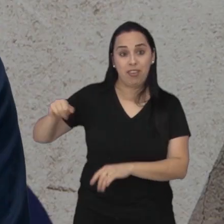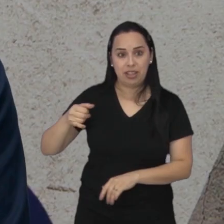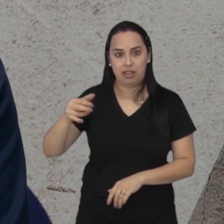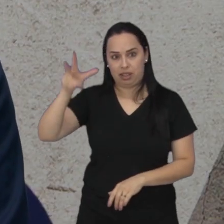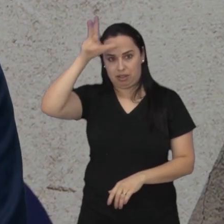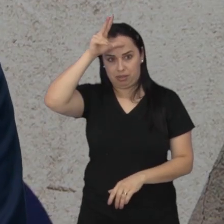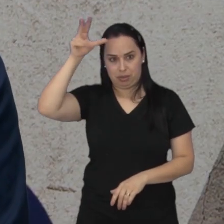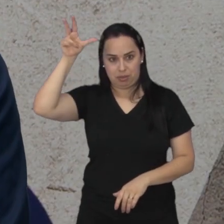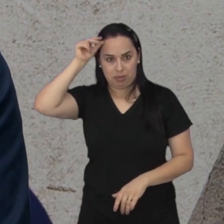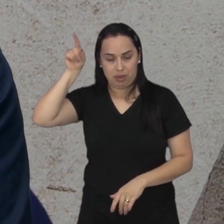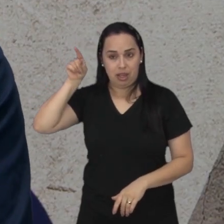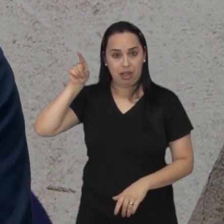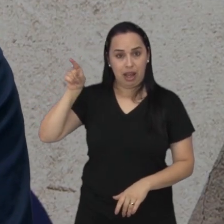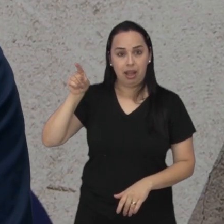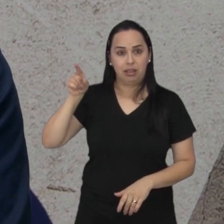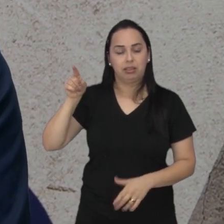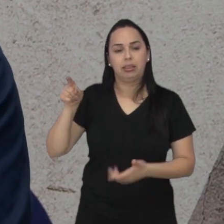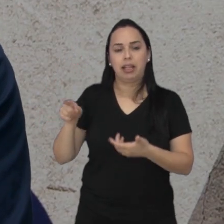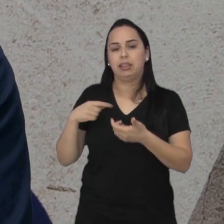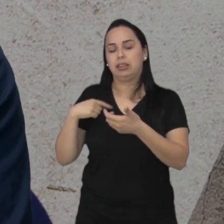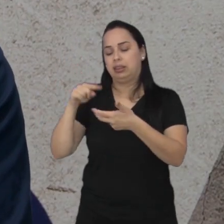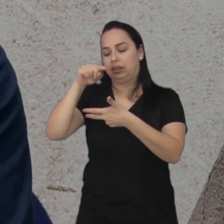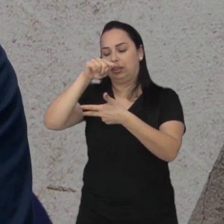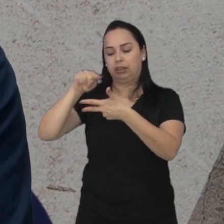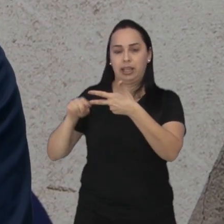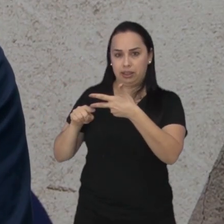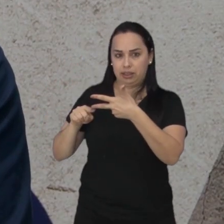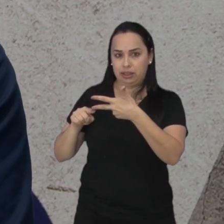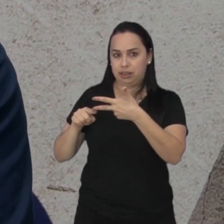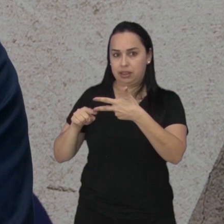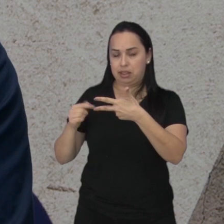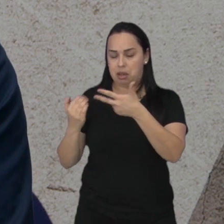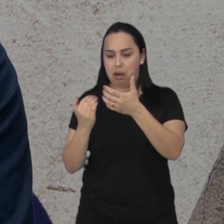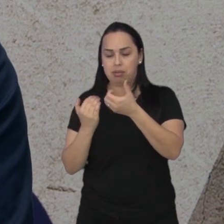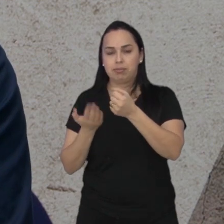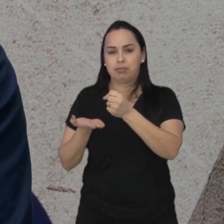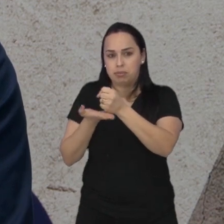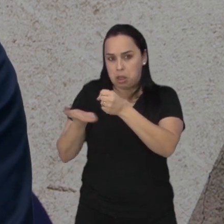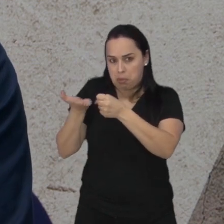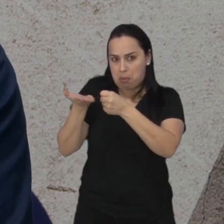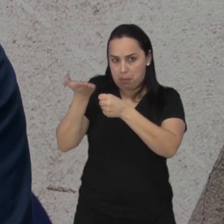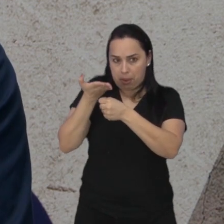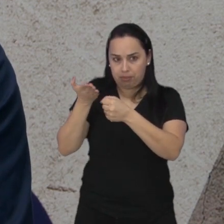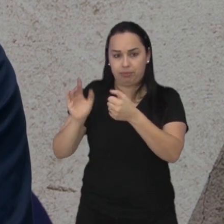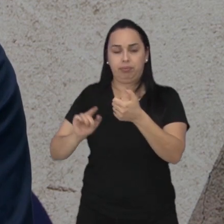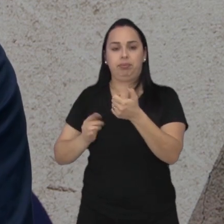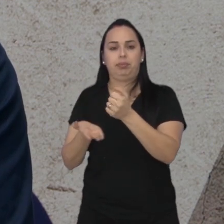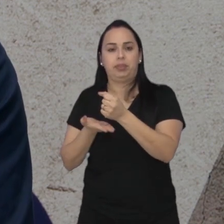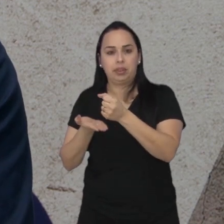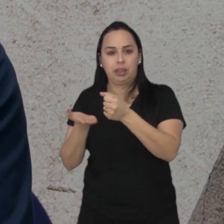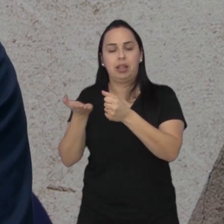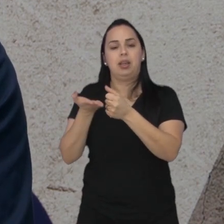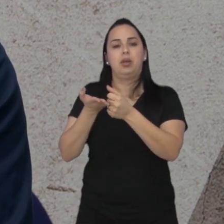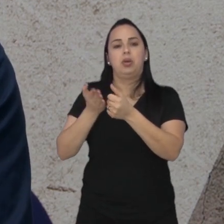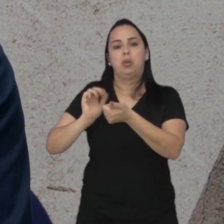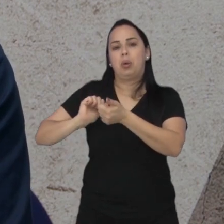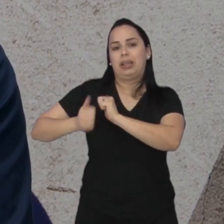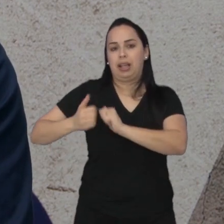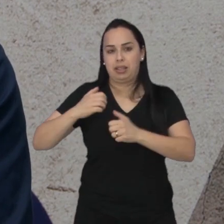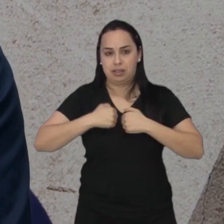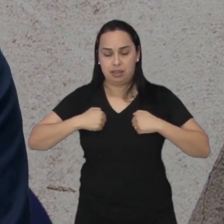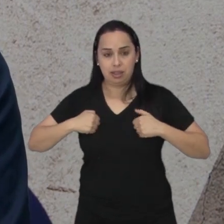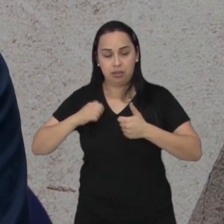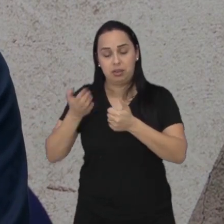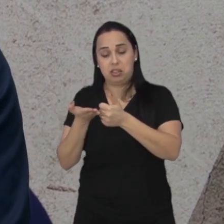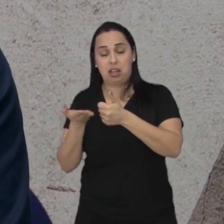da prefeitura, a gente tem lá os três níveis básicos ali, que é a DAEC, as escolinhas de iniciação, tem o atleta